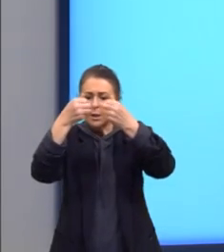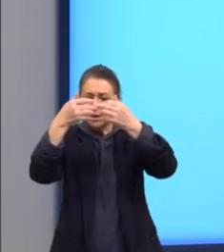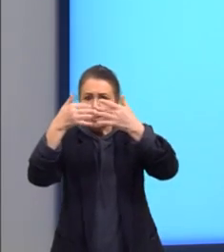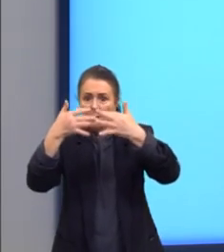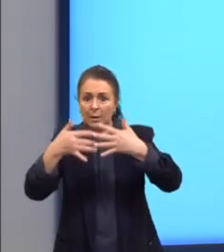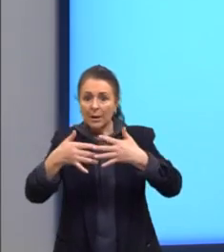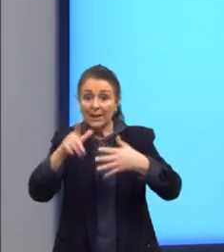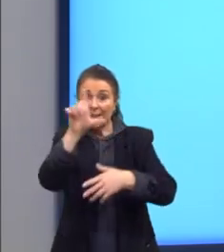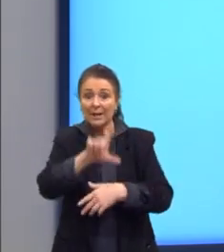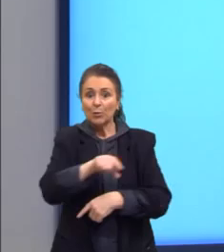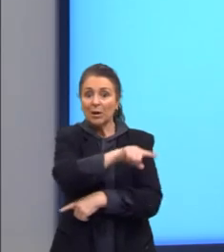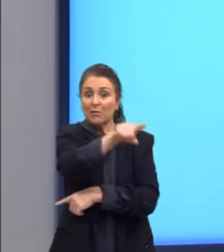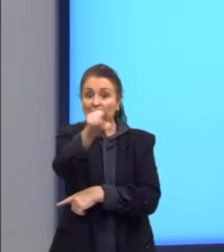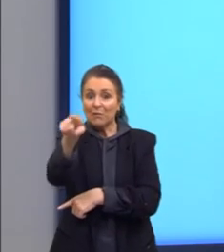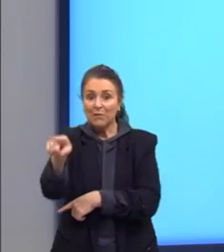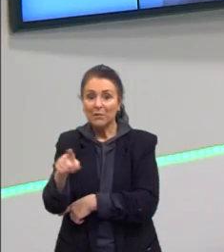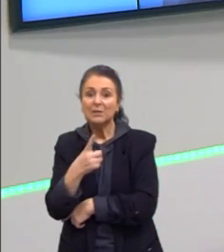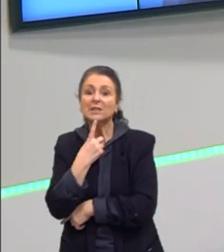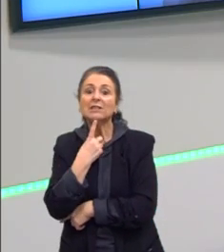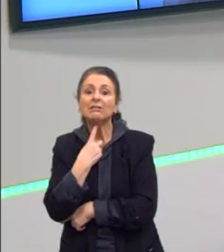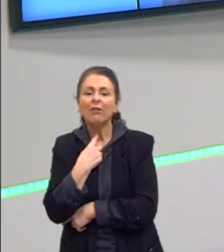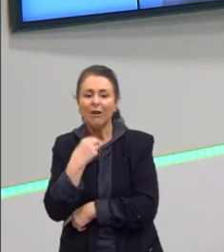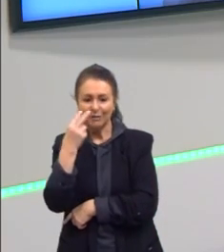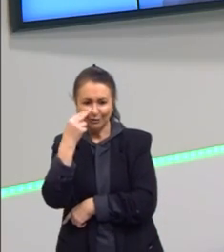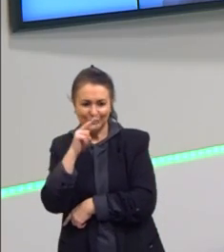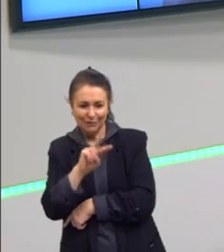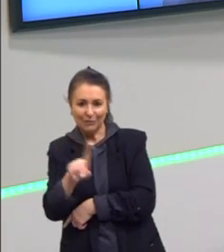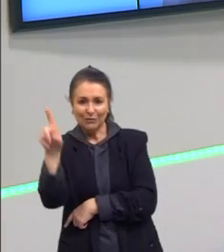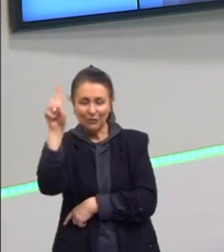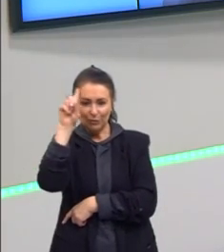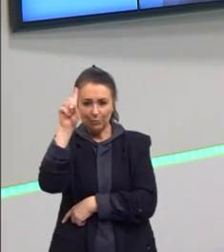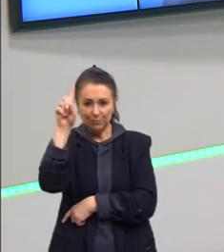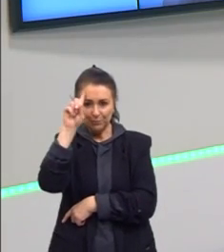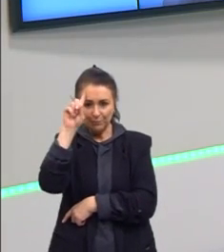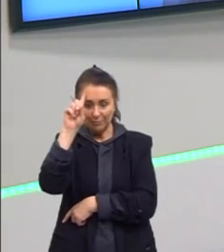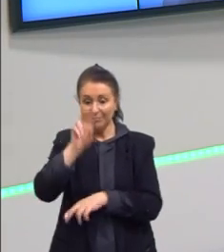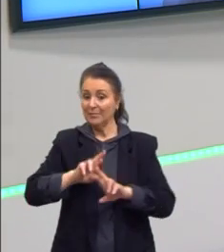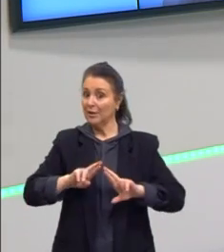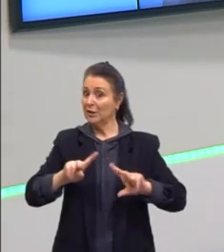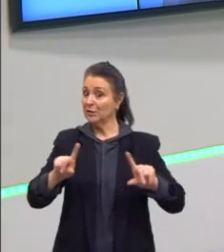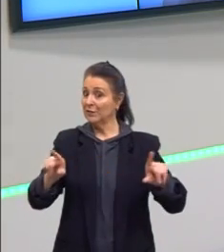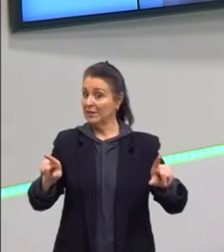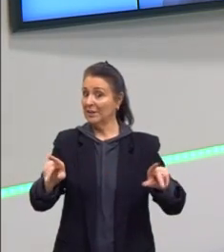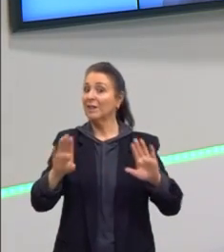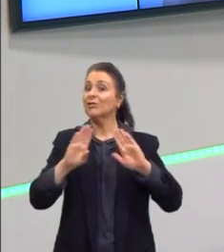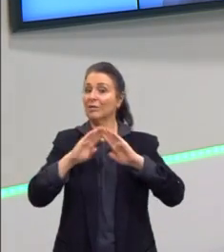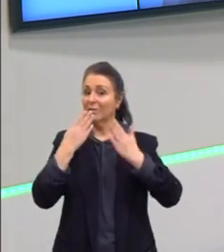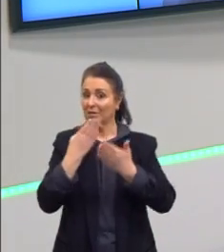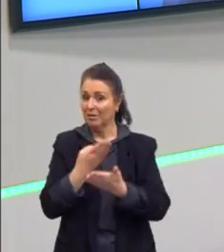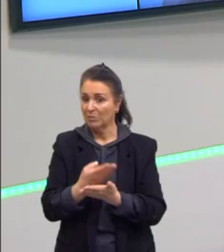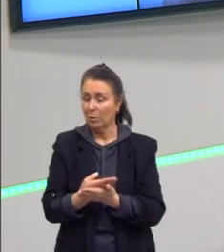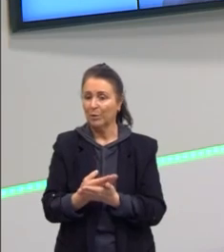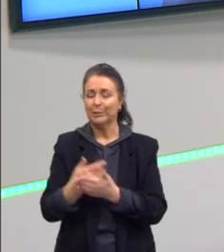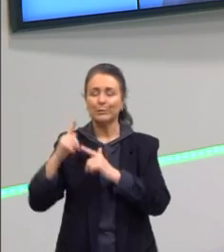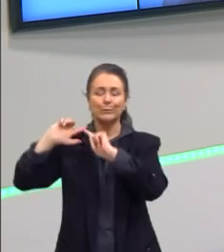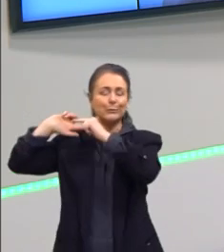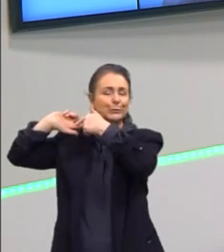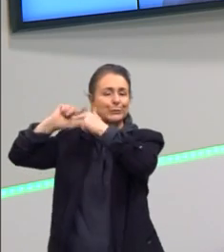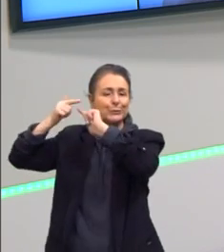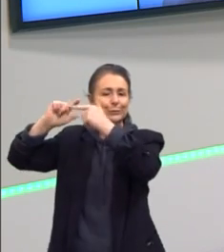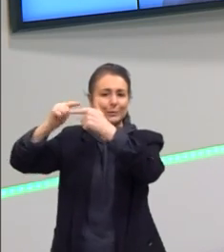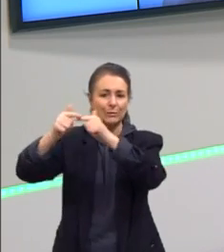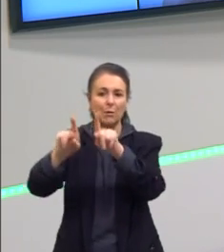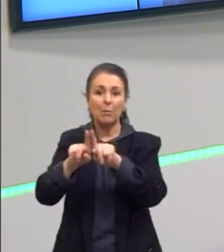que vocês gostam de ver no dia a dia. Que, às vezes, não é a literatura que a gente trabalha na escola, não são lá os clássicos, mas é a